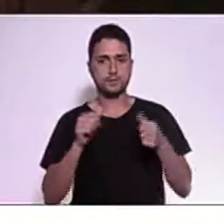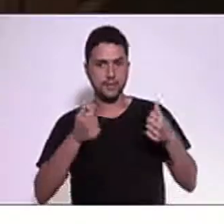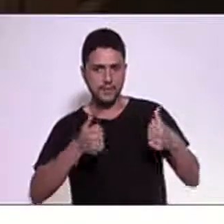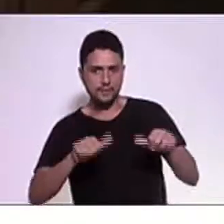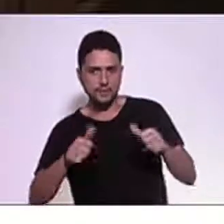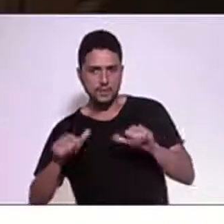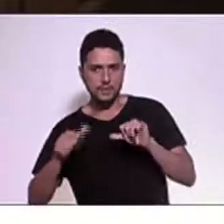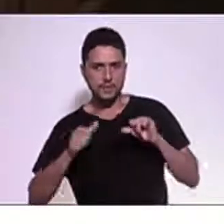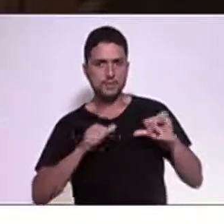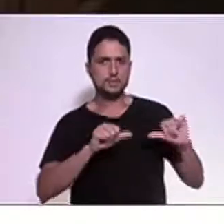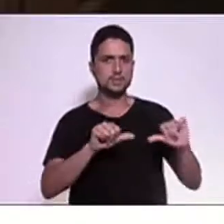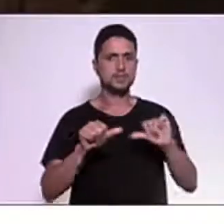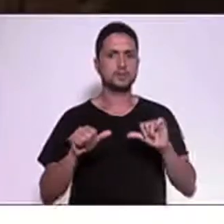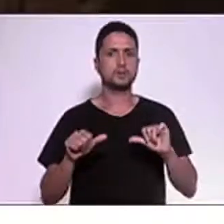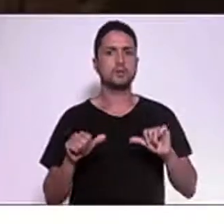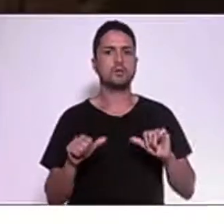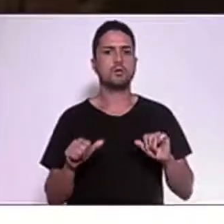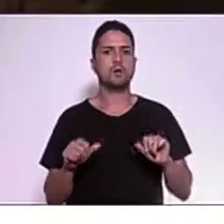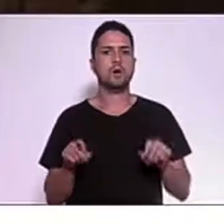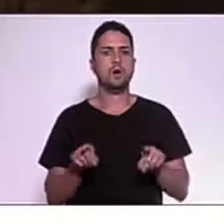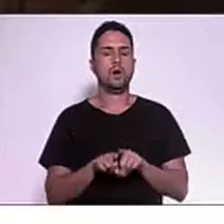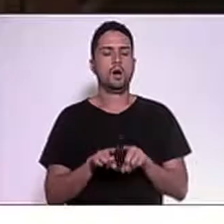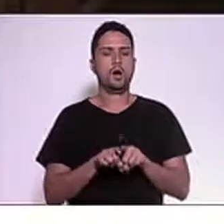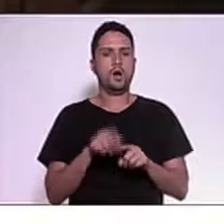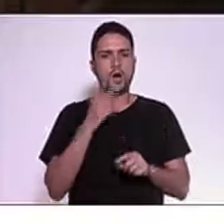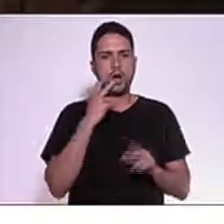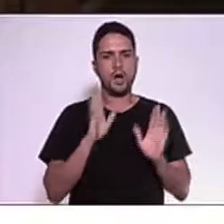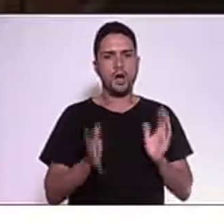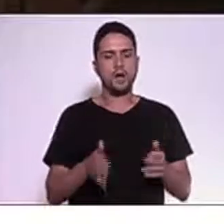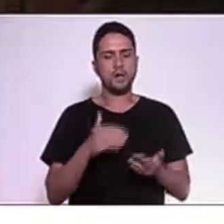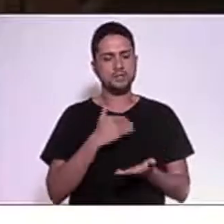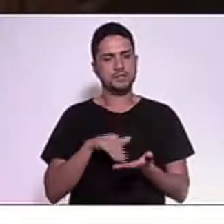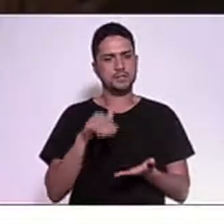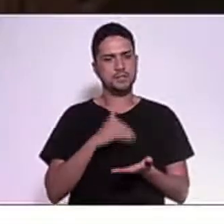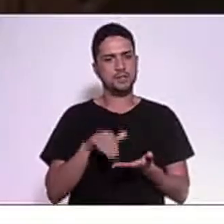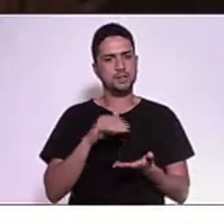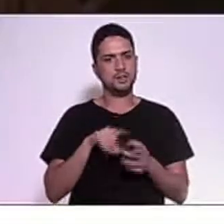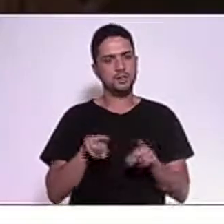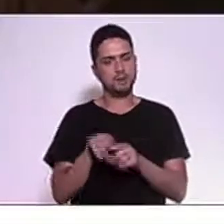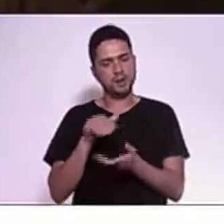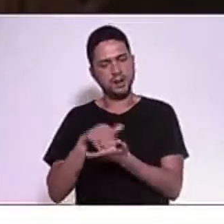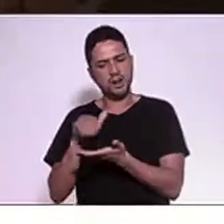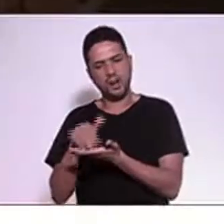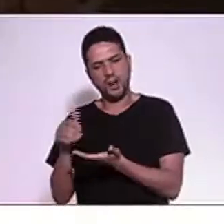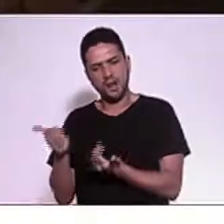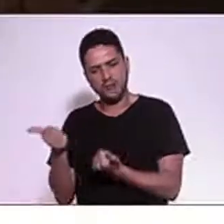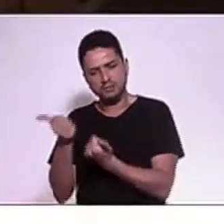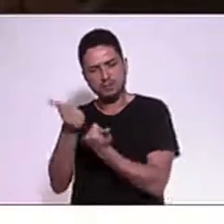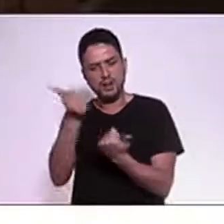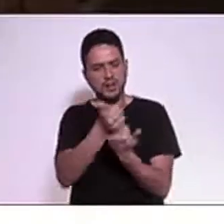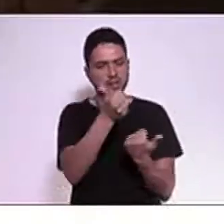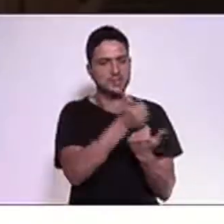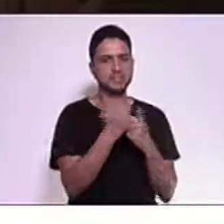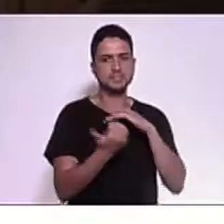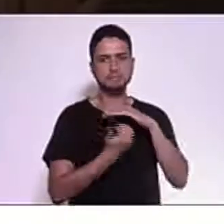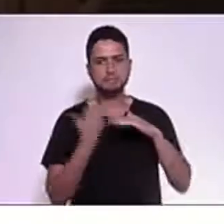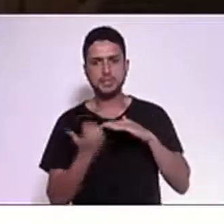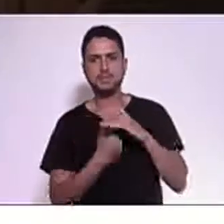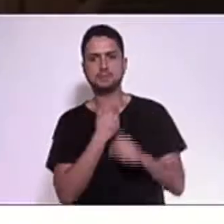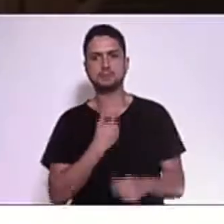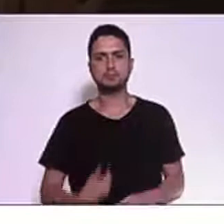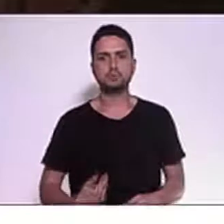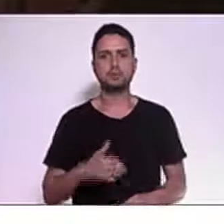âmbito, e aqui a gente determina as secretarias e sobre secretarias, empresas públicas, autarquias,